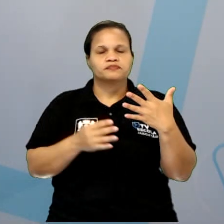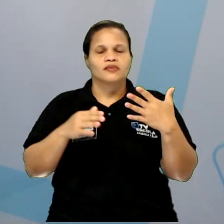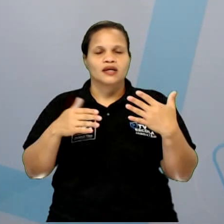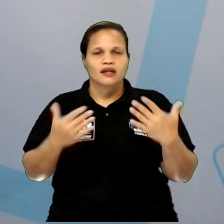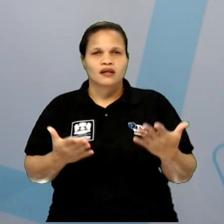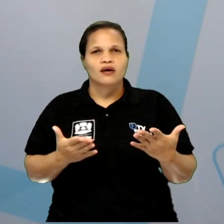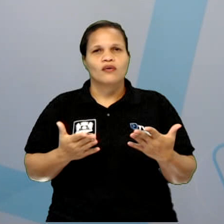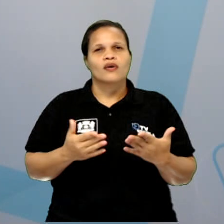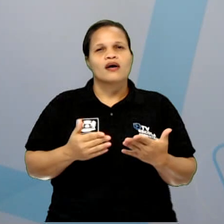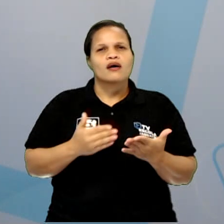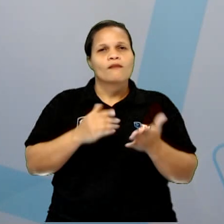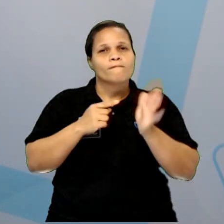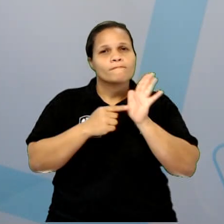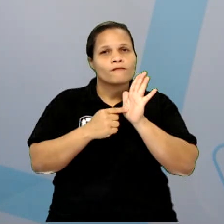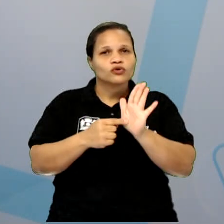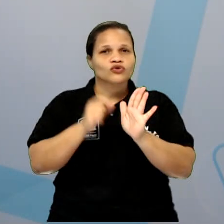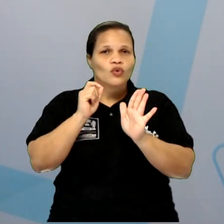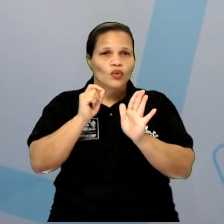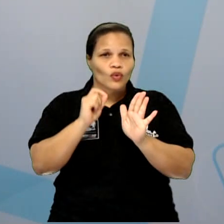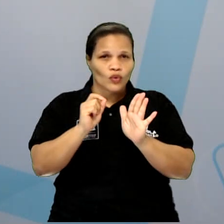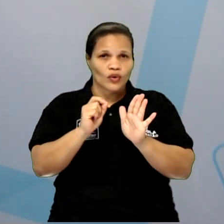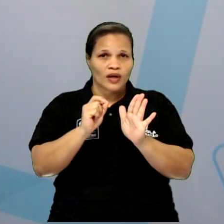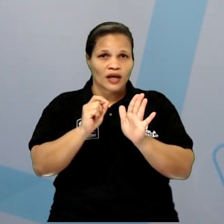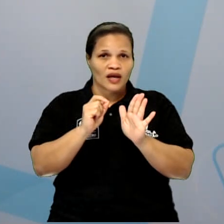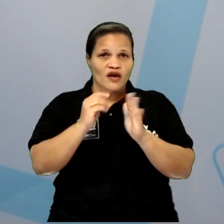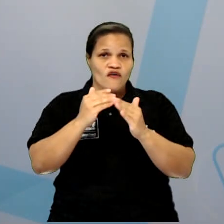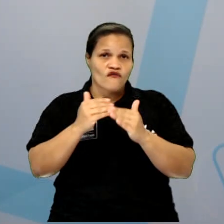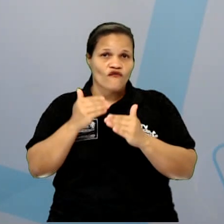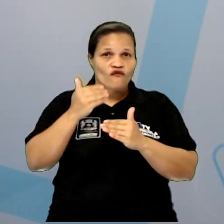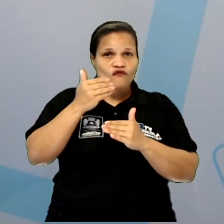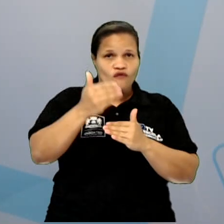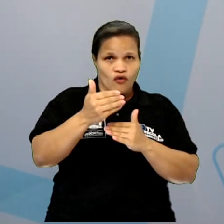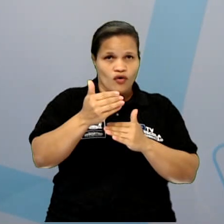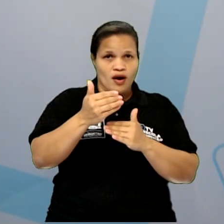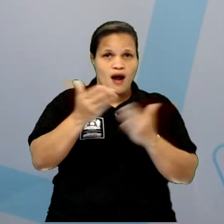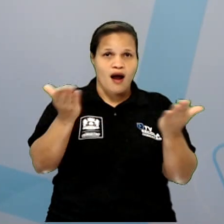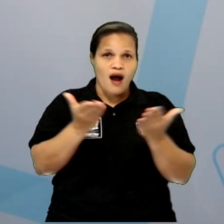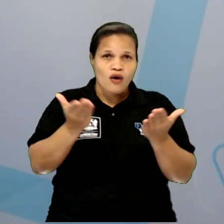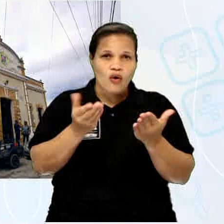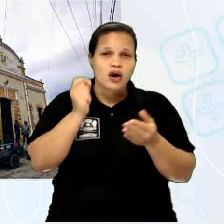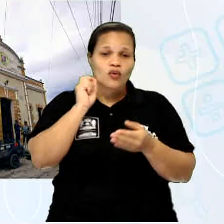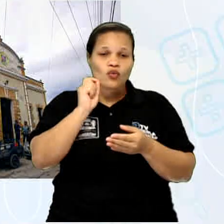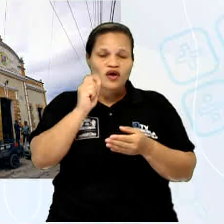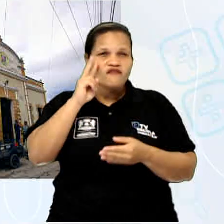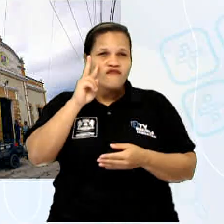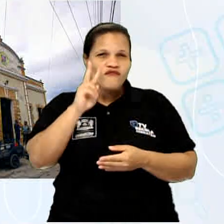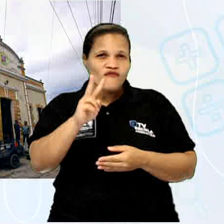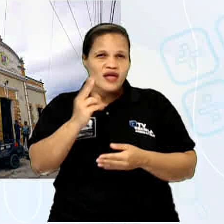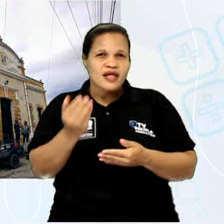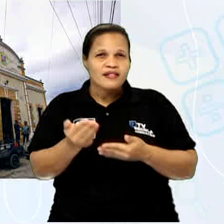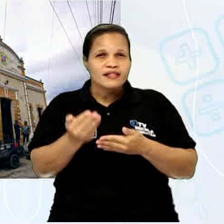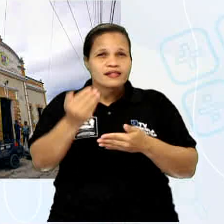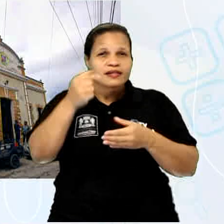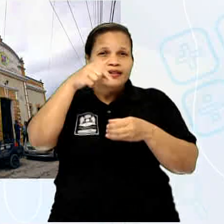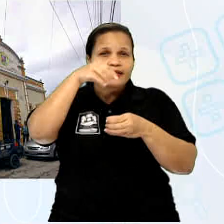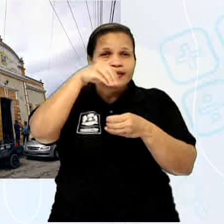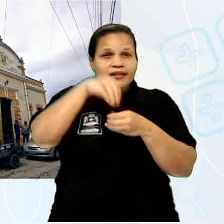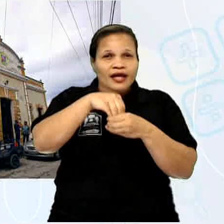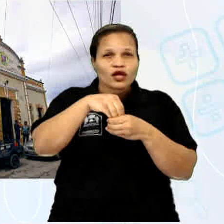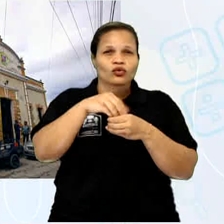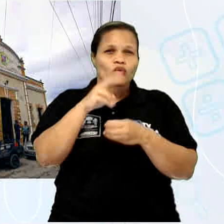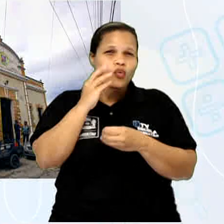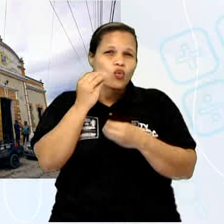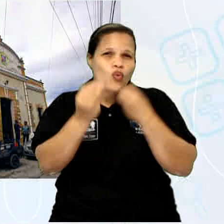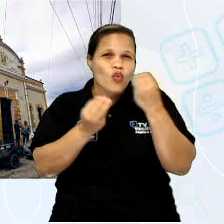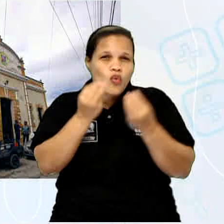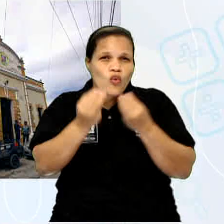um pouquinho sobre ele, eu só mostrei a foto externa. Hoje eu trouxe uma foto interna do museu. Esse museu também é conhecido como Museu do Afeto, que a gente já